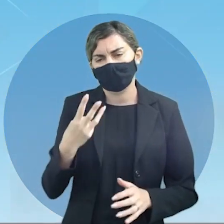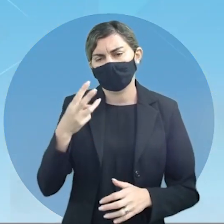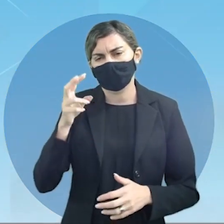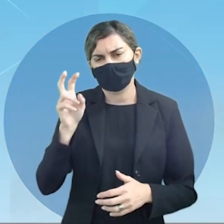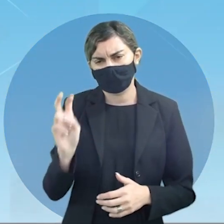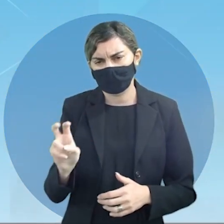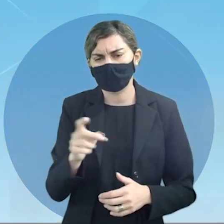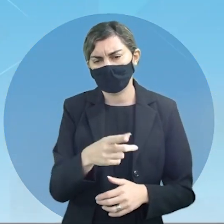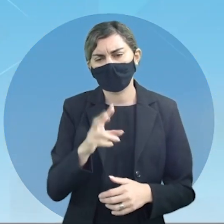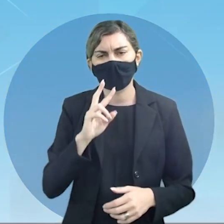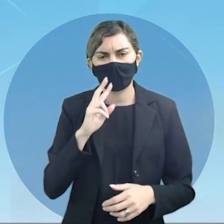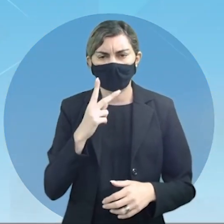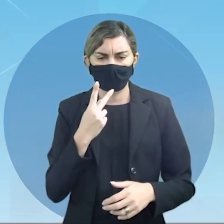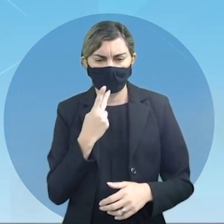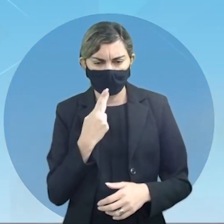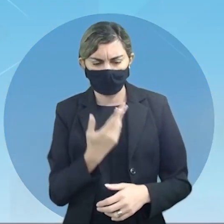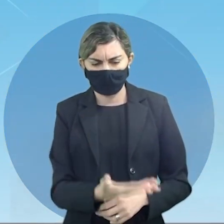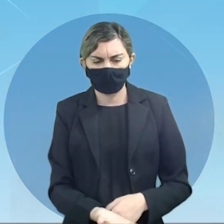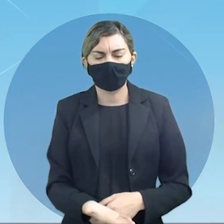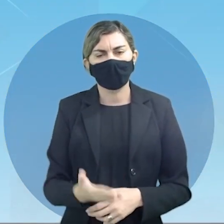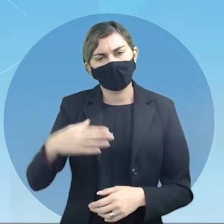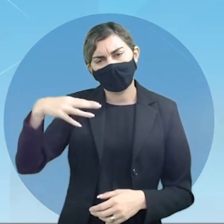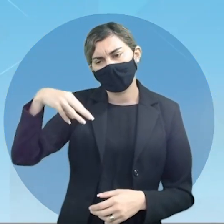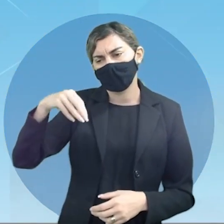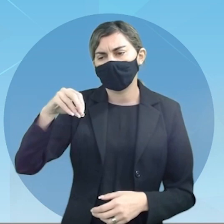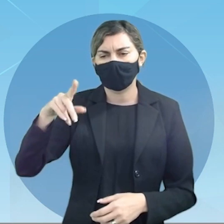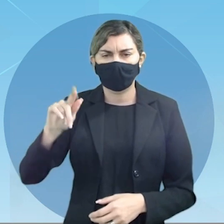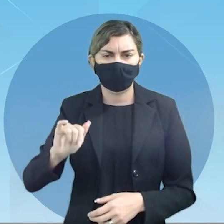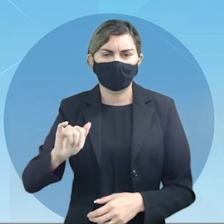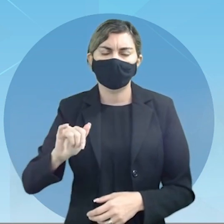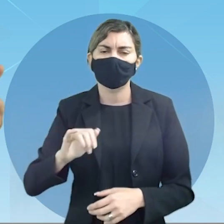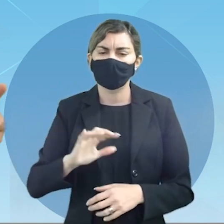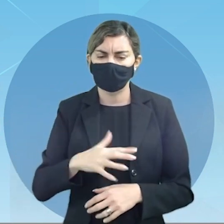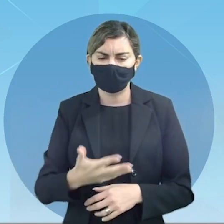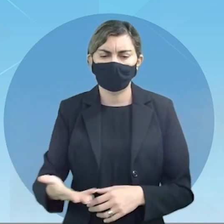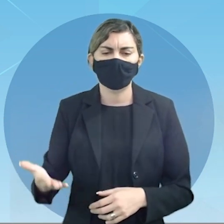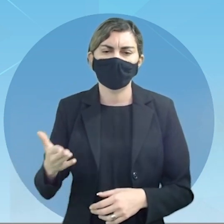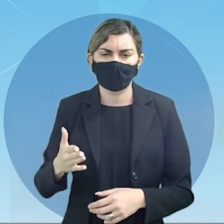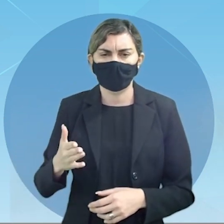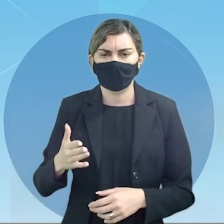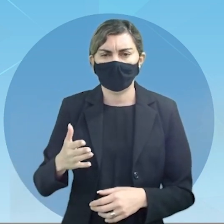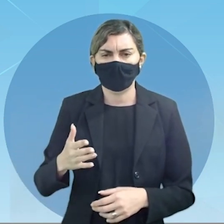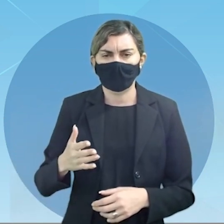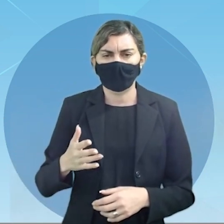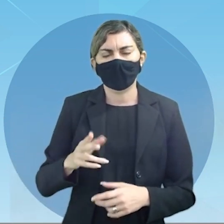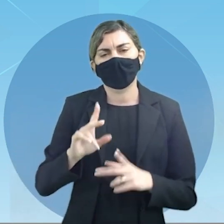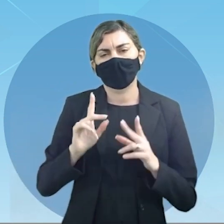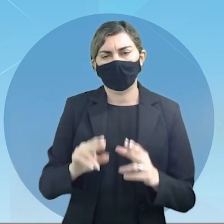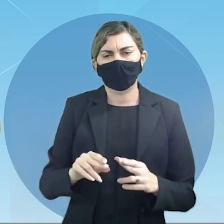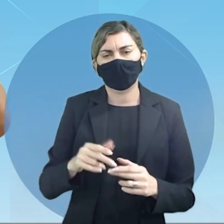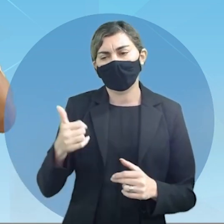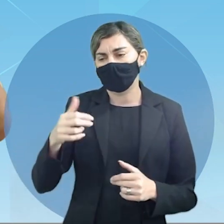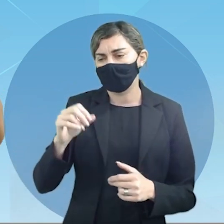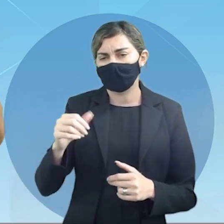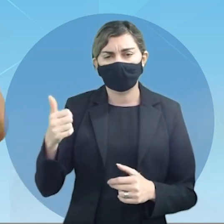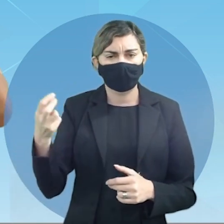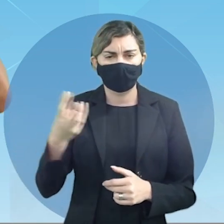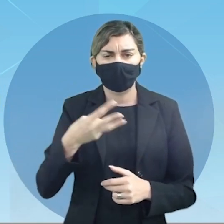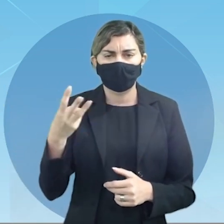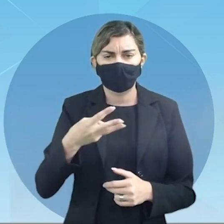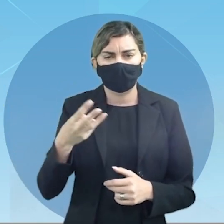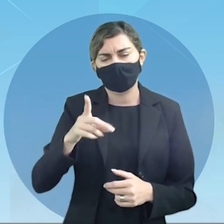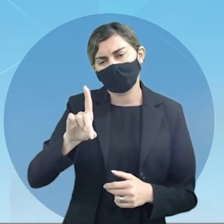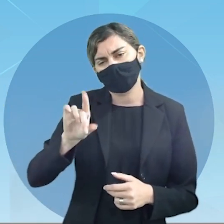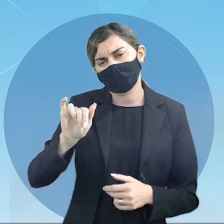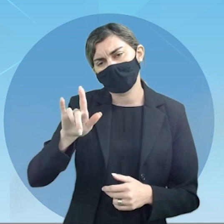e ele foi reconhecido pelos monges tibetanos como sendo a reencarnação do 13º